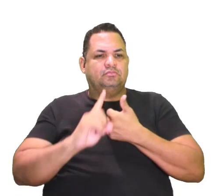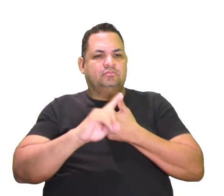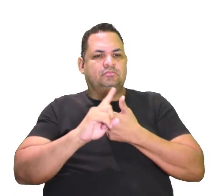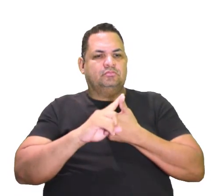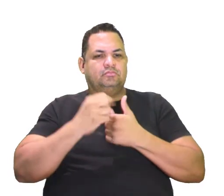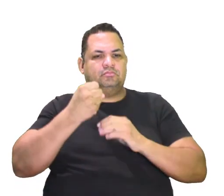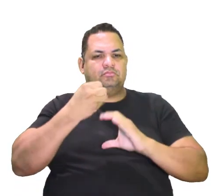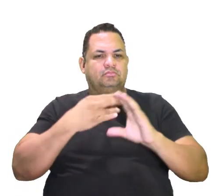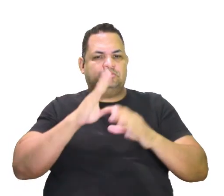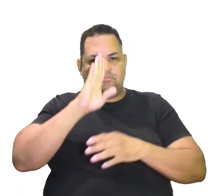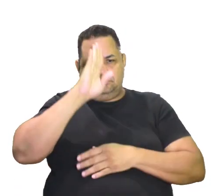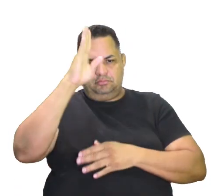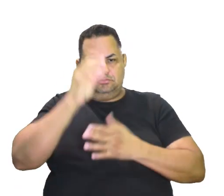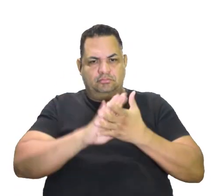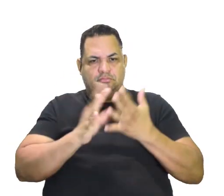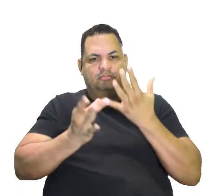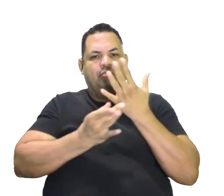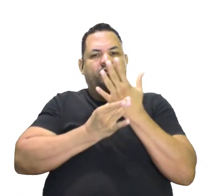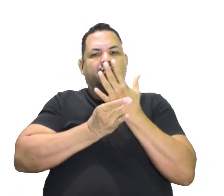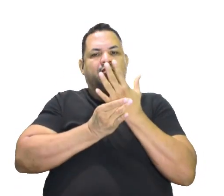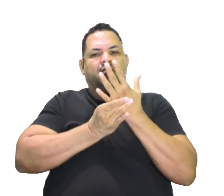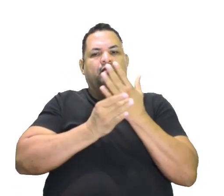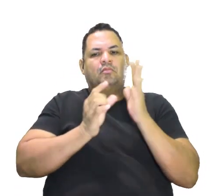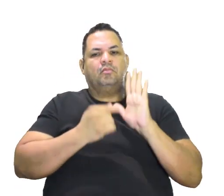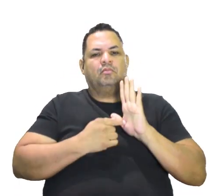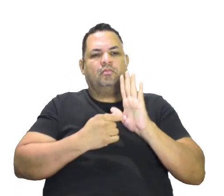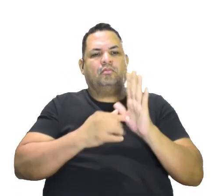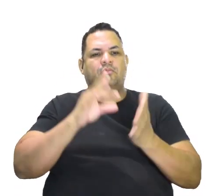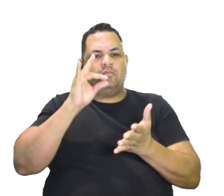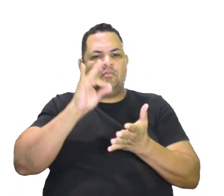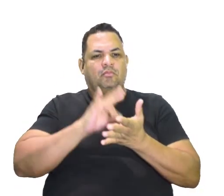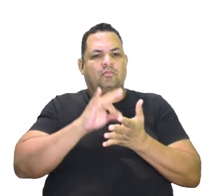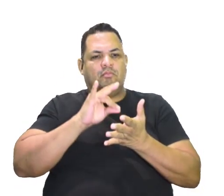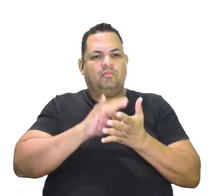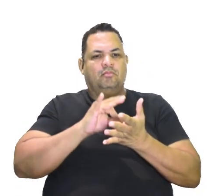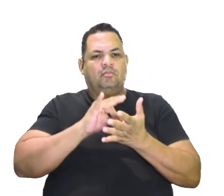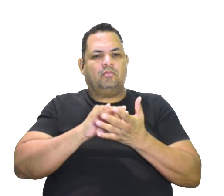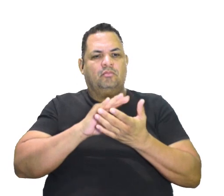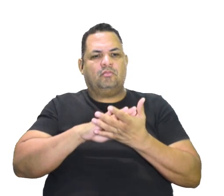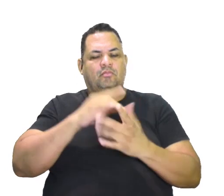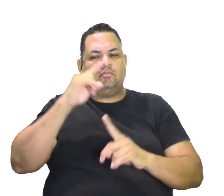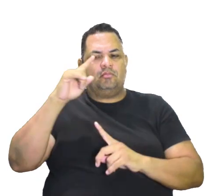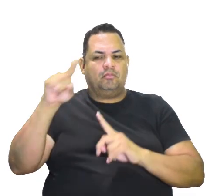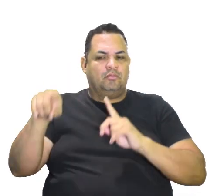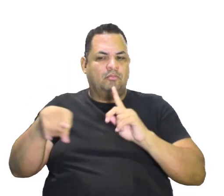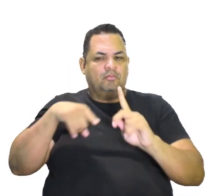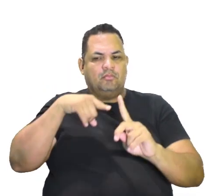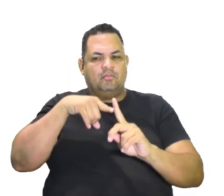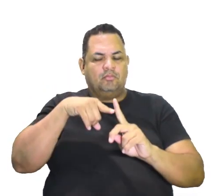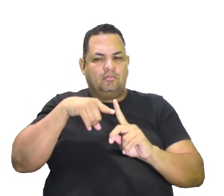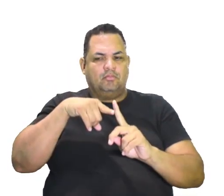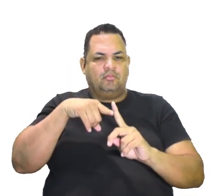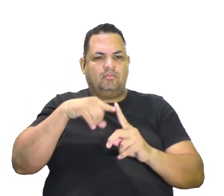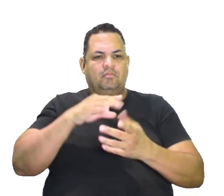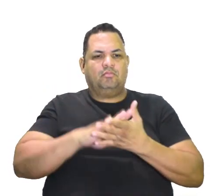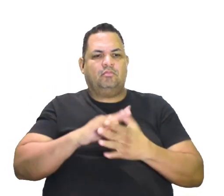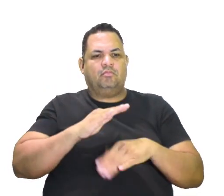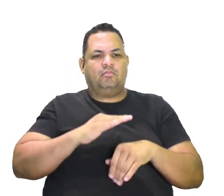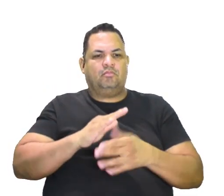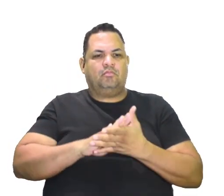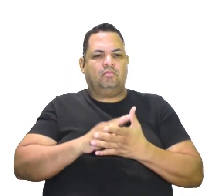que a característica principal do realismo é mostrar os fatos da maneira mais objetiva.